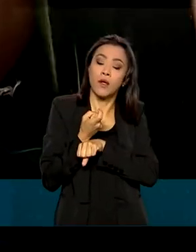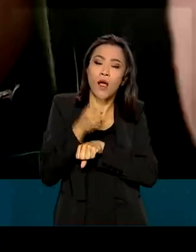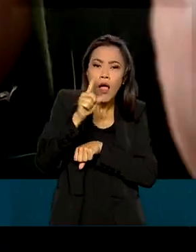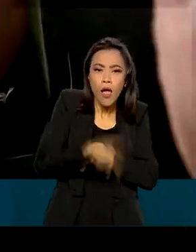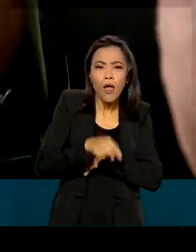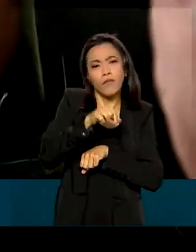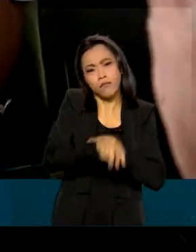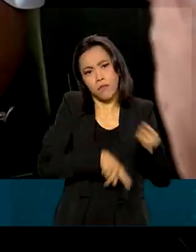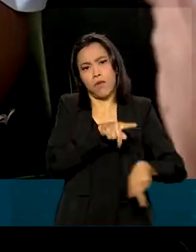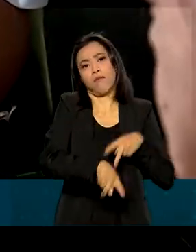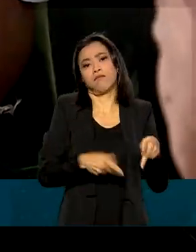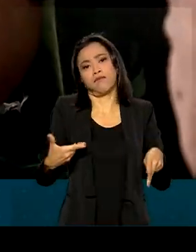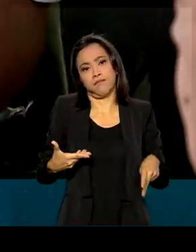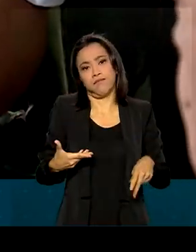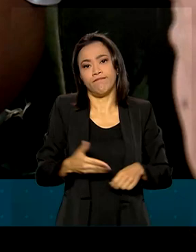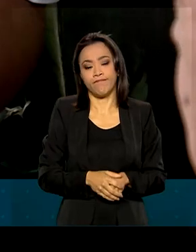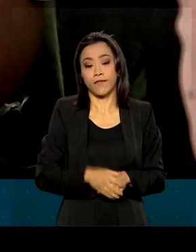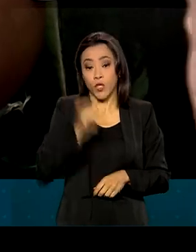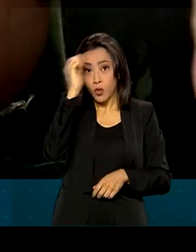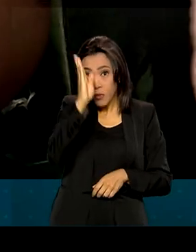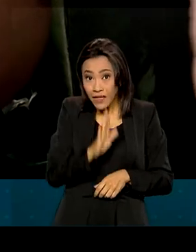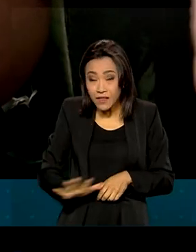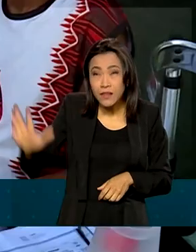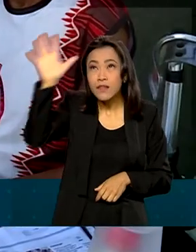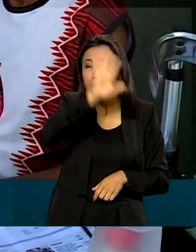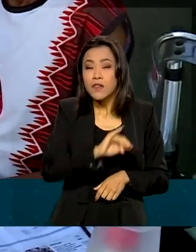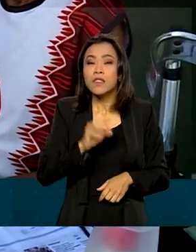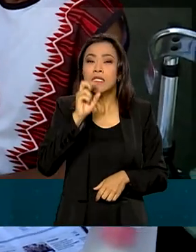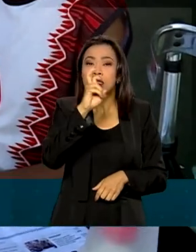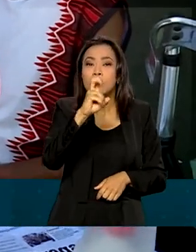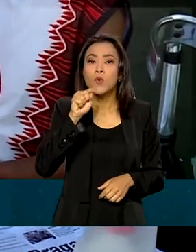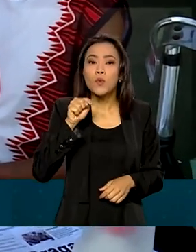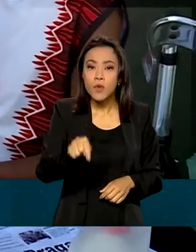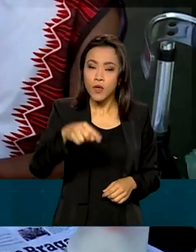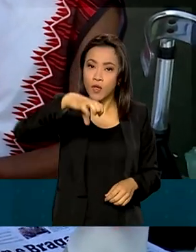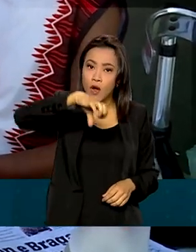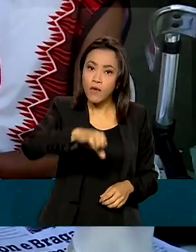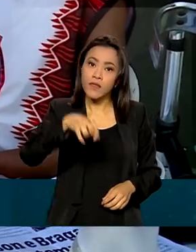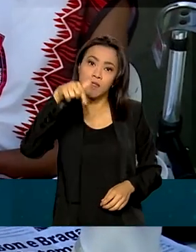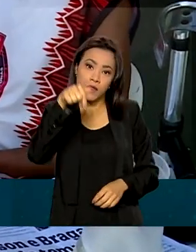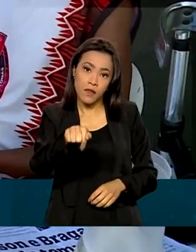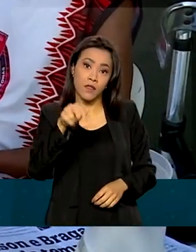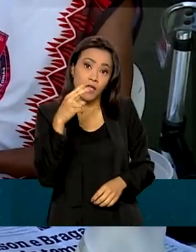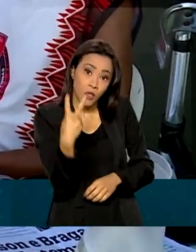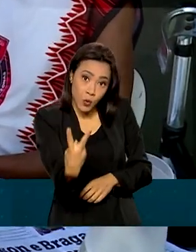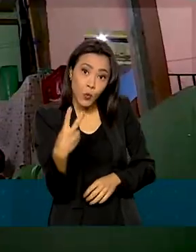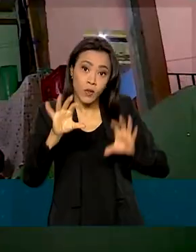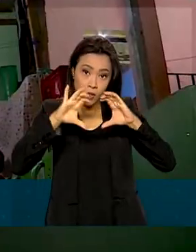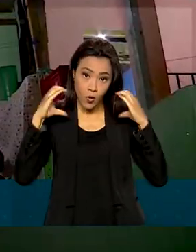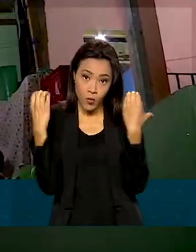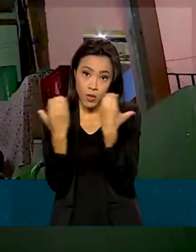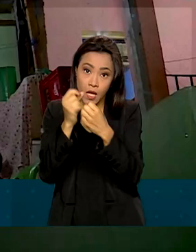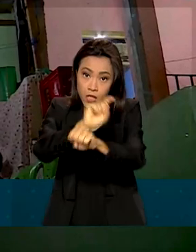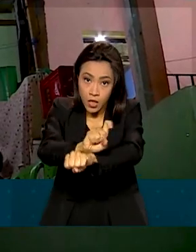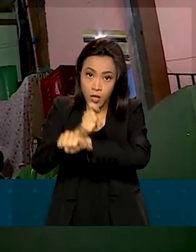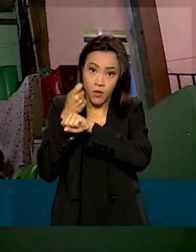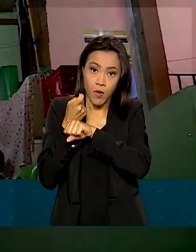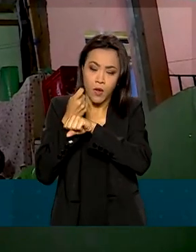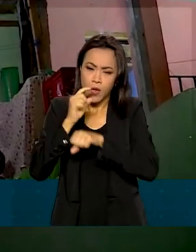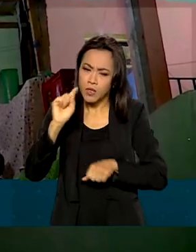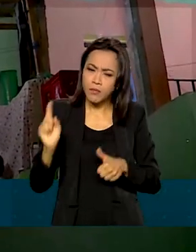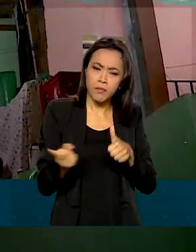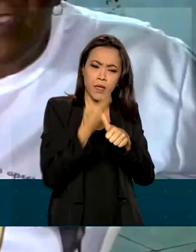povo. Em todo o Brasil, vão ser recenseadas 5.972 comunidades. Os primeiros